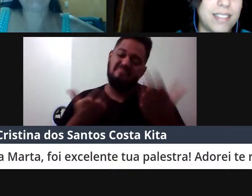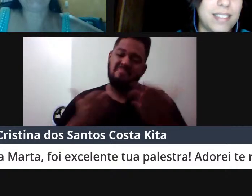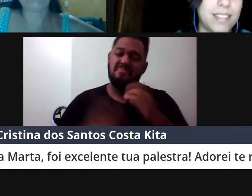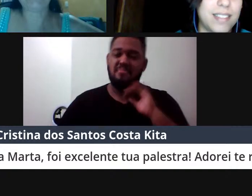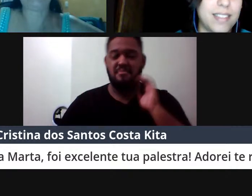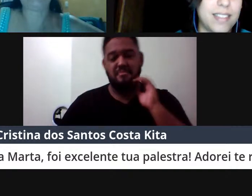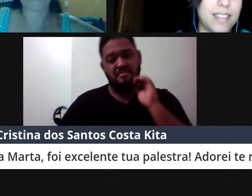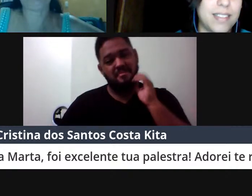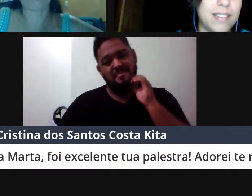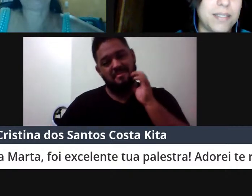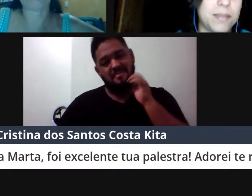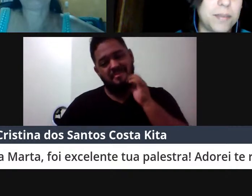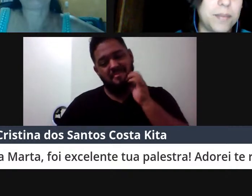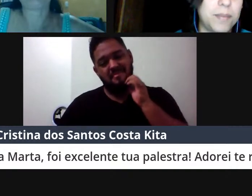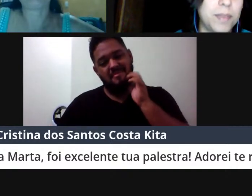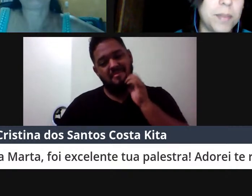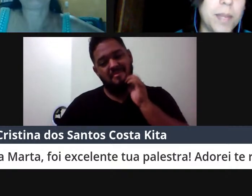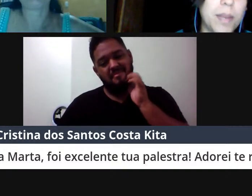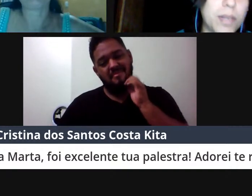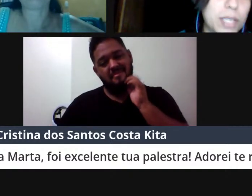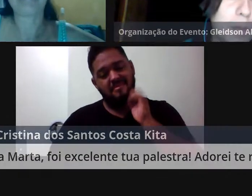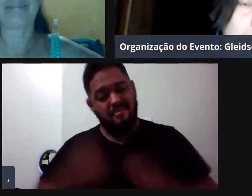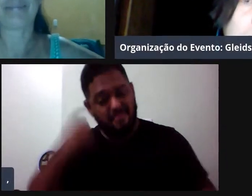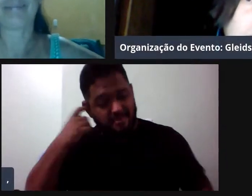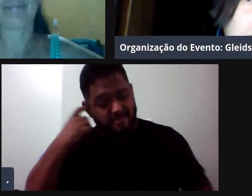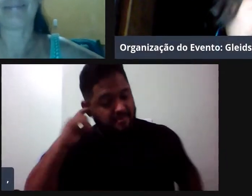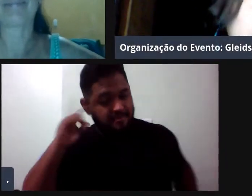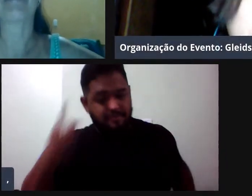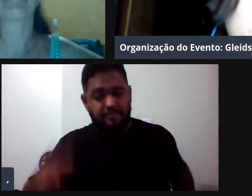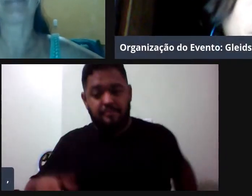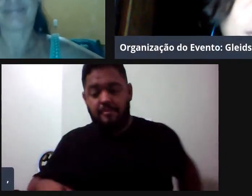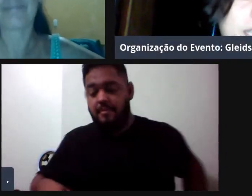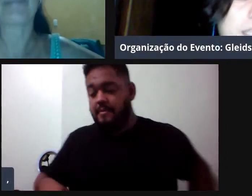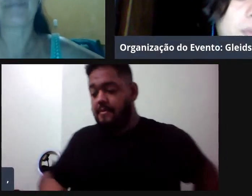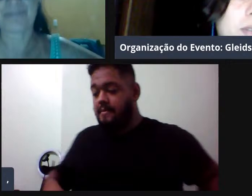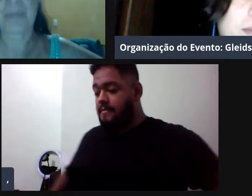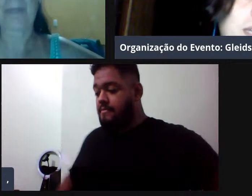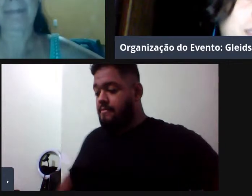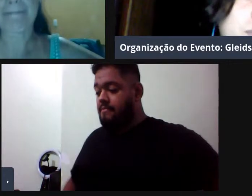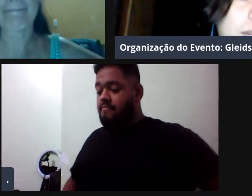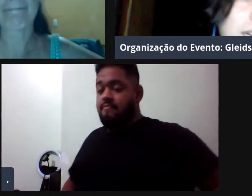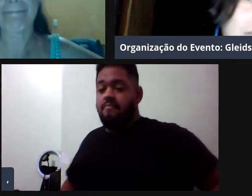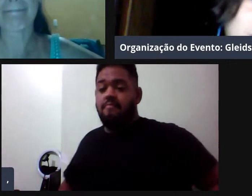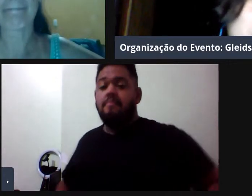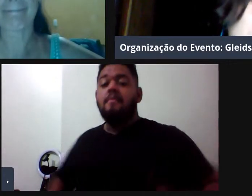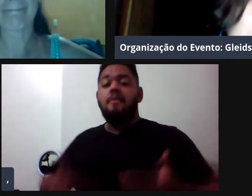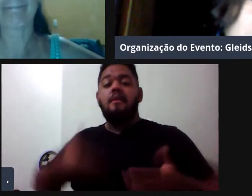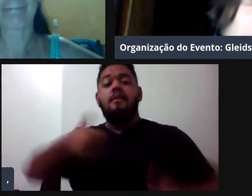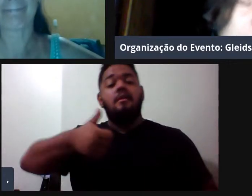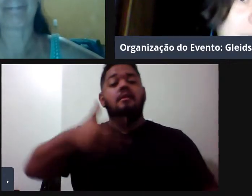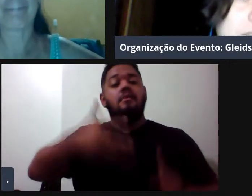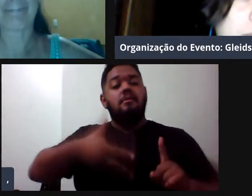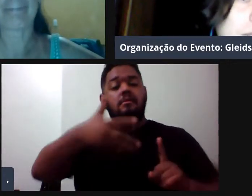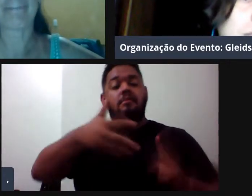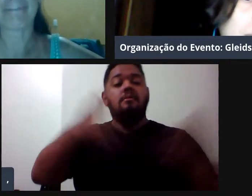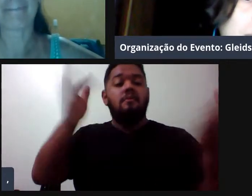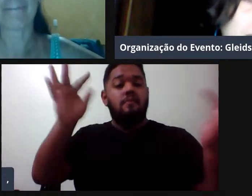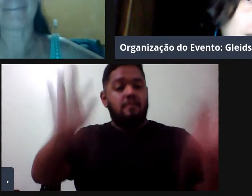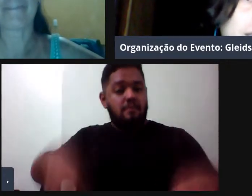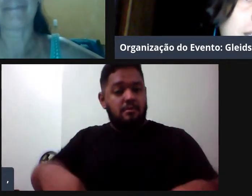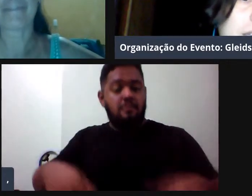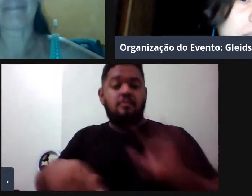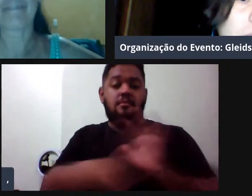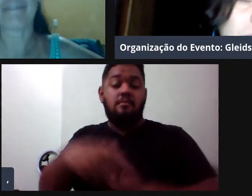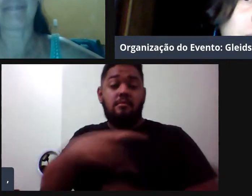pela oportunidade. Bem, eu acho que com isso encerramos a primeira palestra, professora Marta, muito obrigado, pode me disponibilizar um pouco do seu